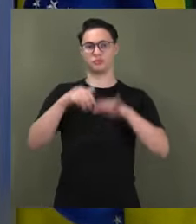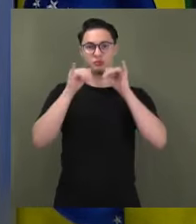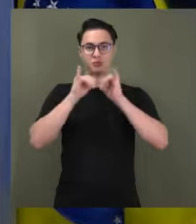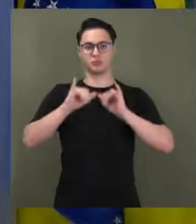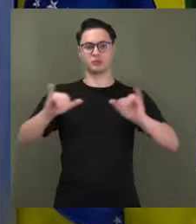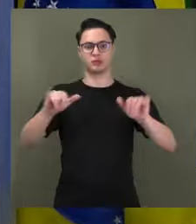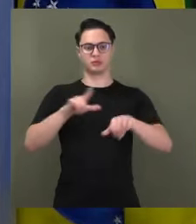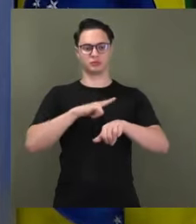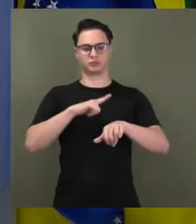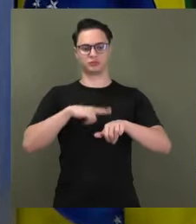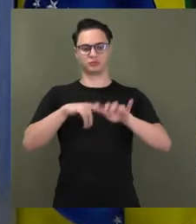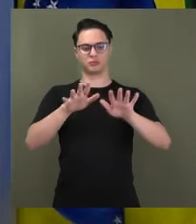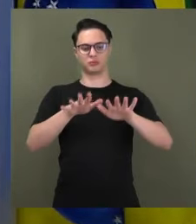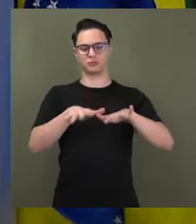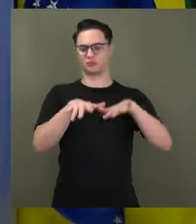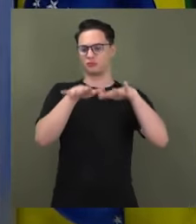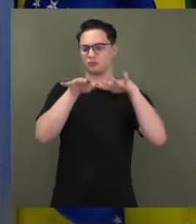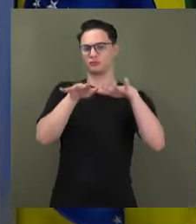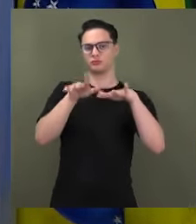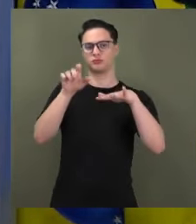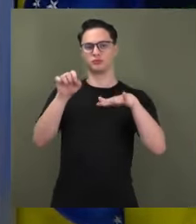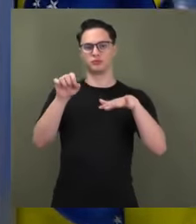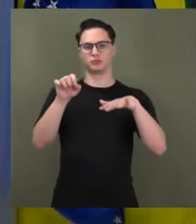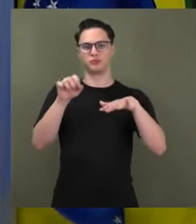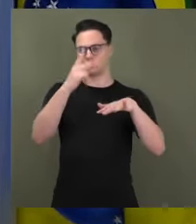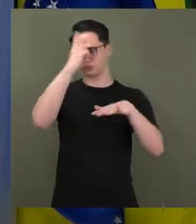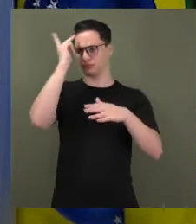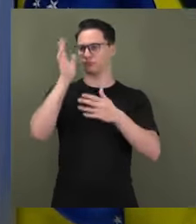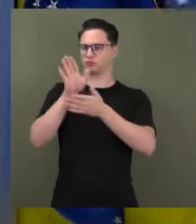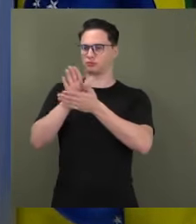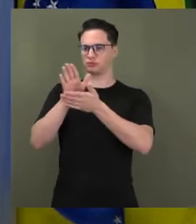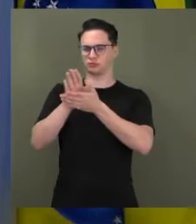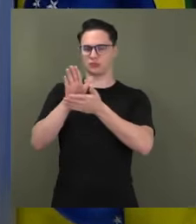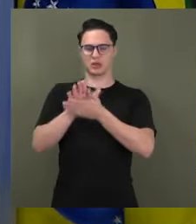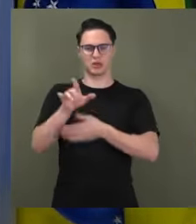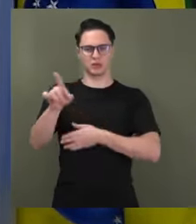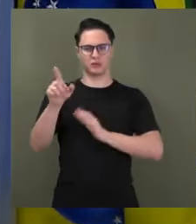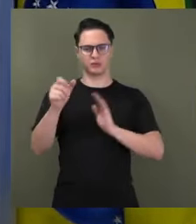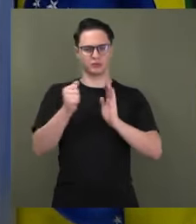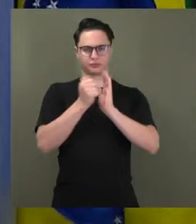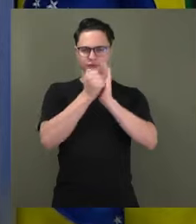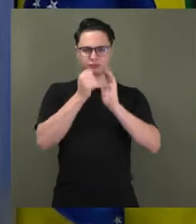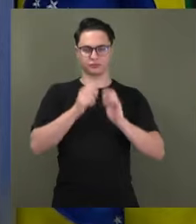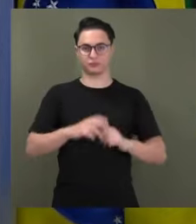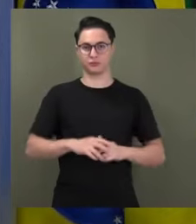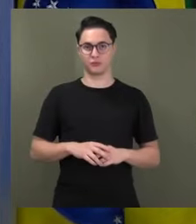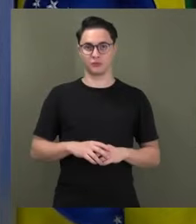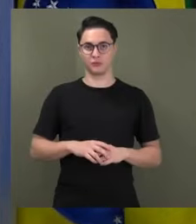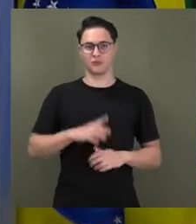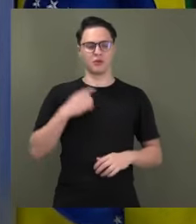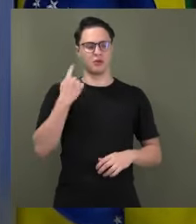plateia que o ovacionou como um estadista, como um político, nós